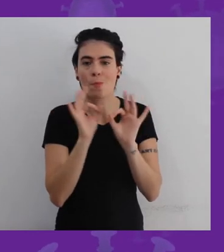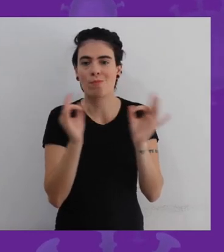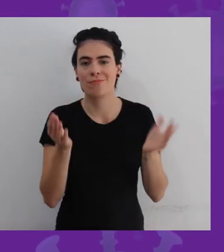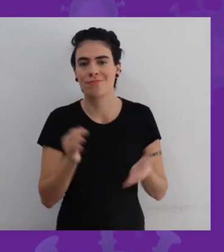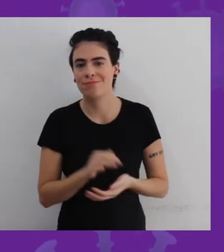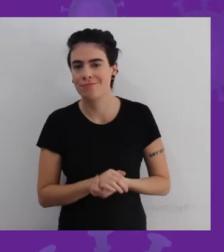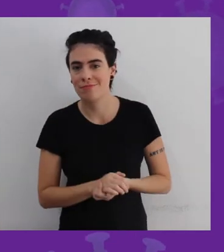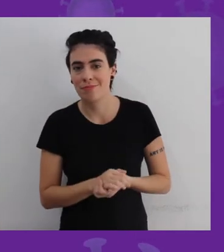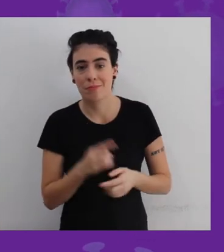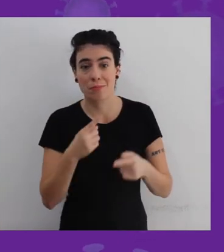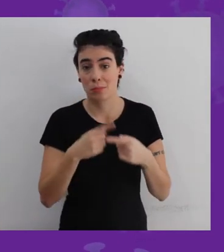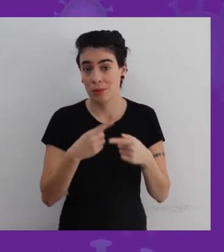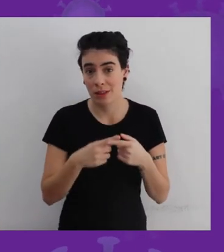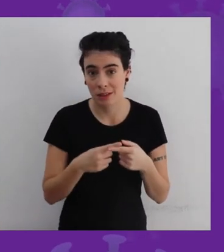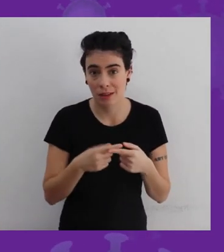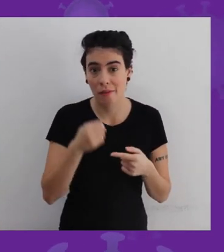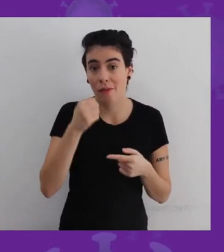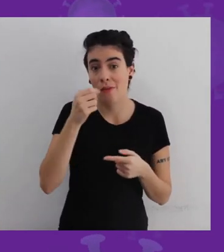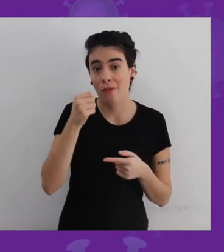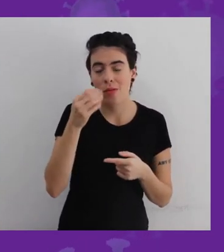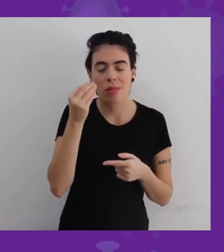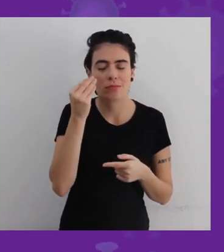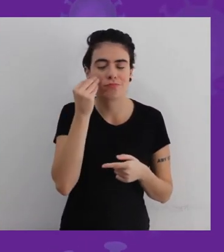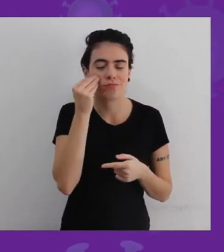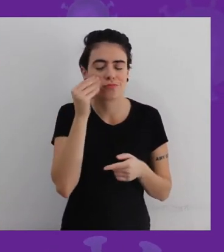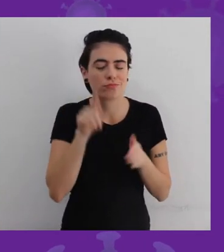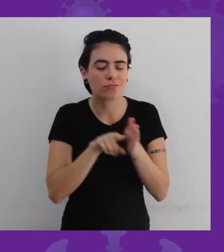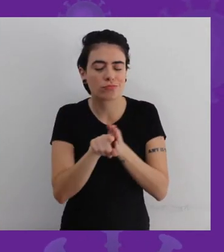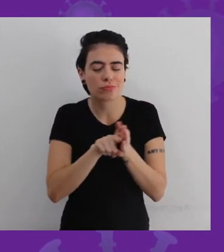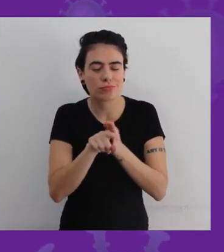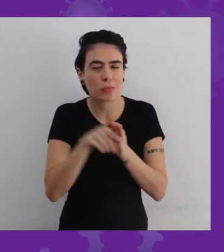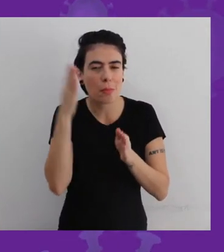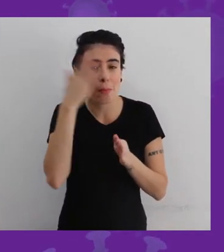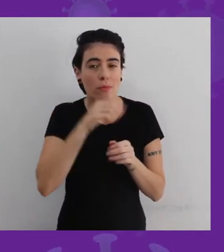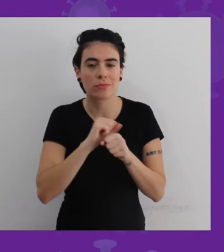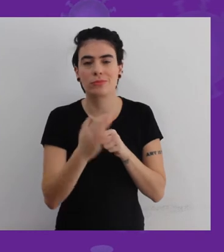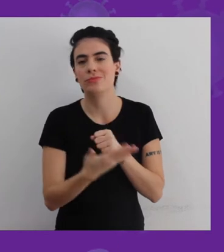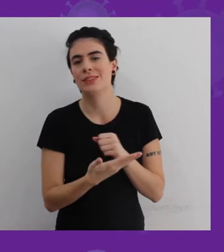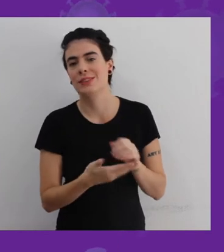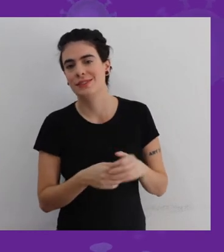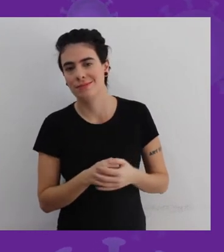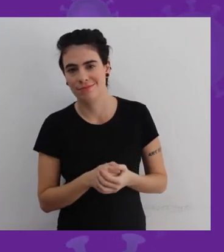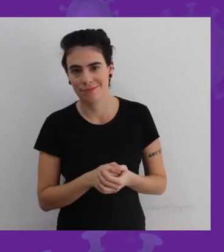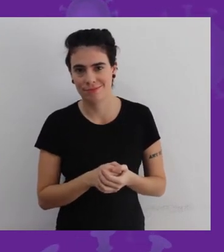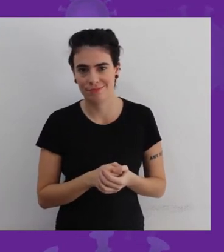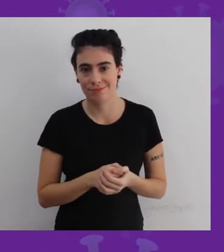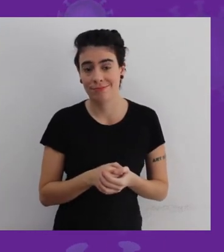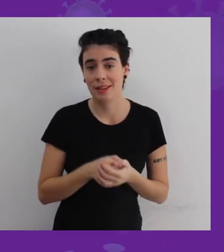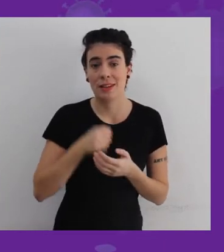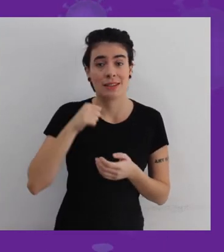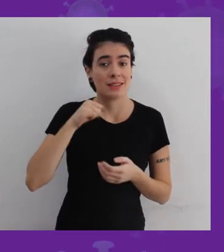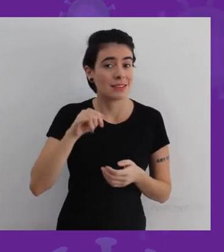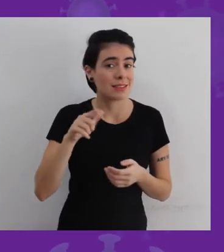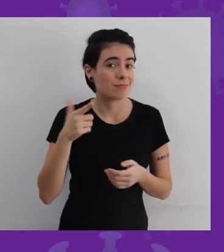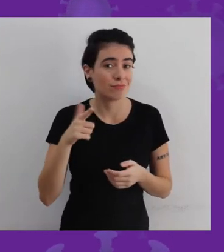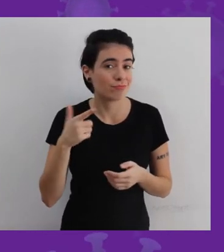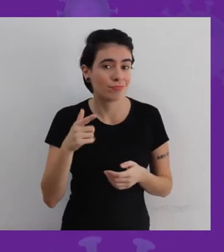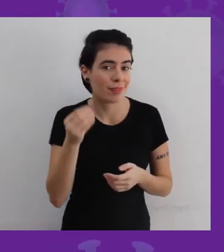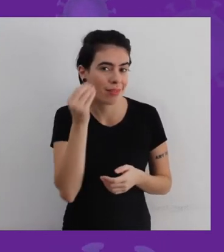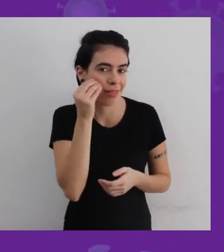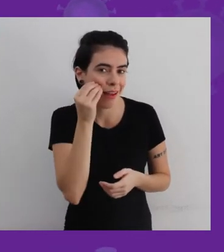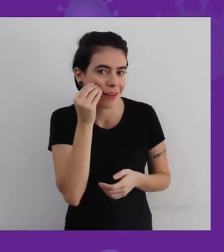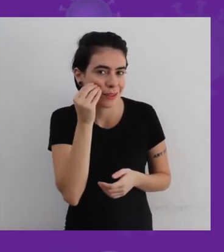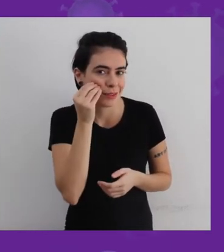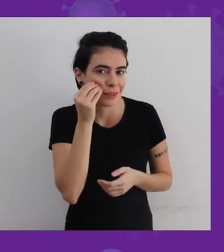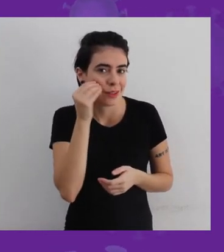provavelmente são números subnotificados, é que nós temos feito uma testagem muito baixa para diagnóstico da covid.